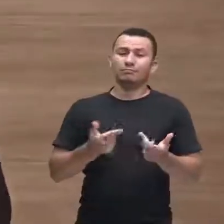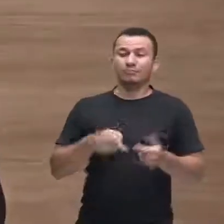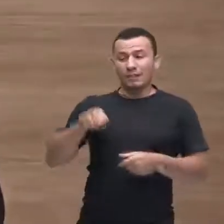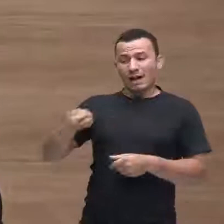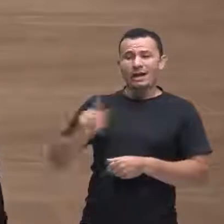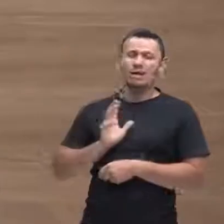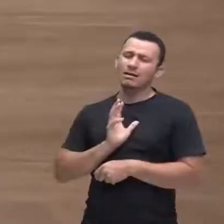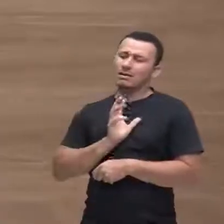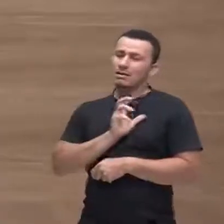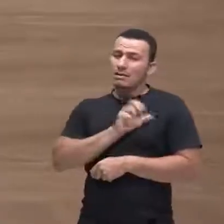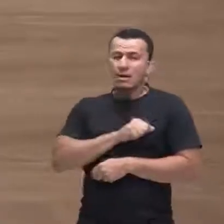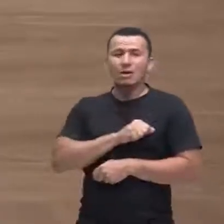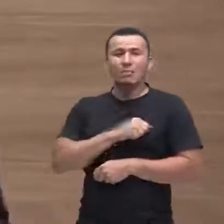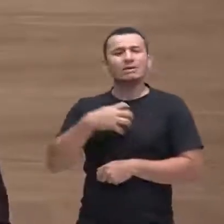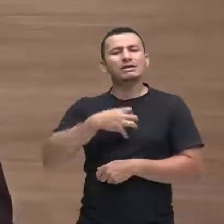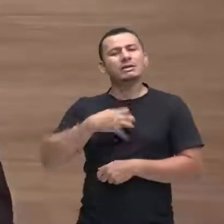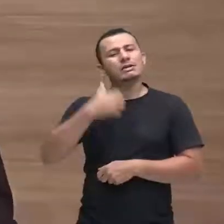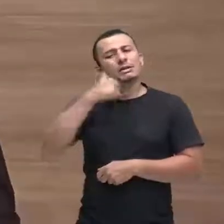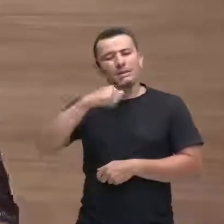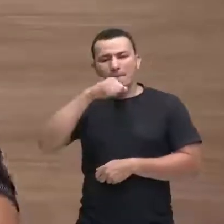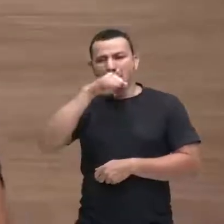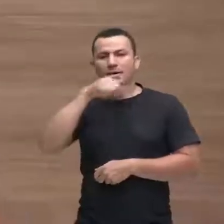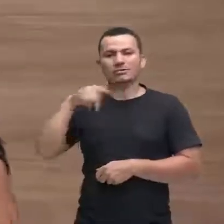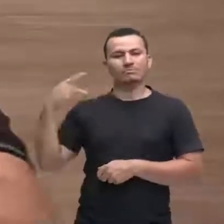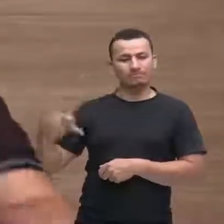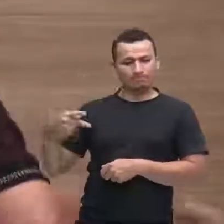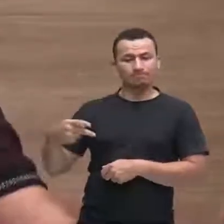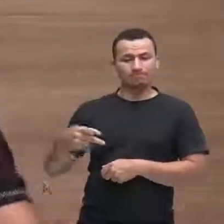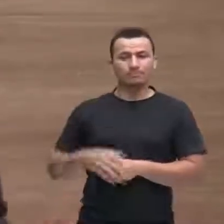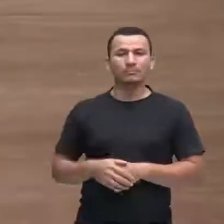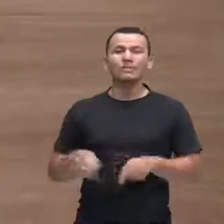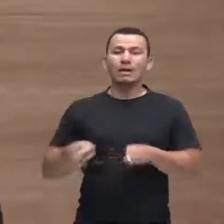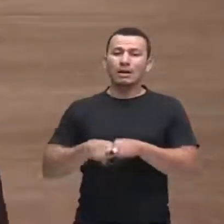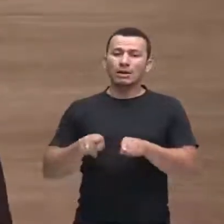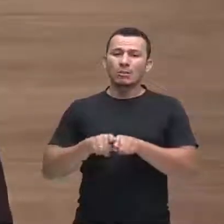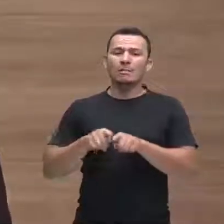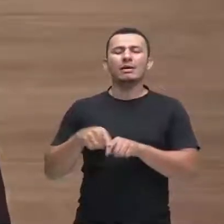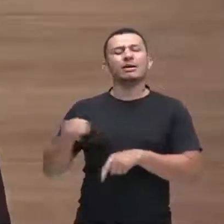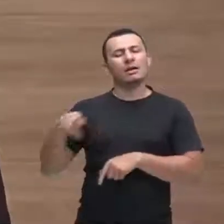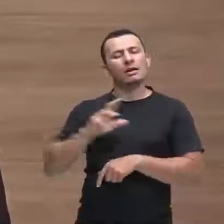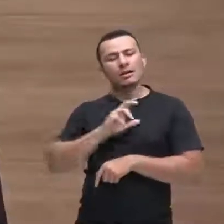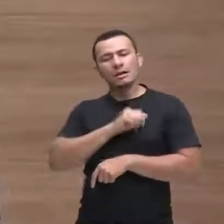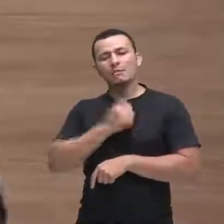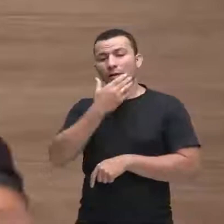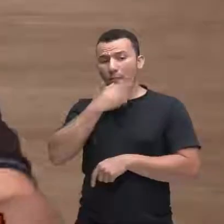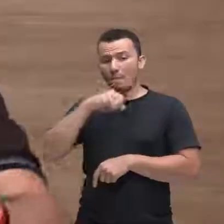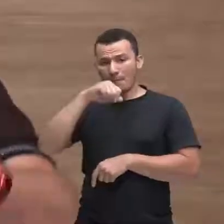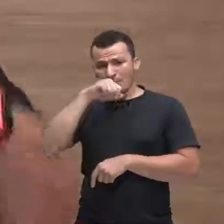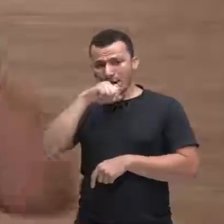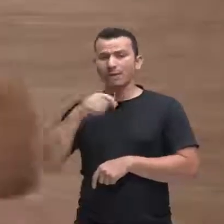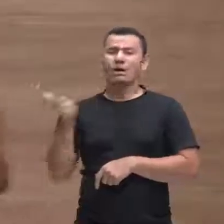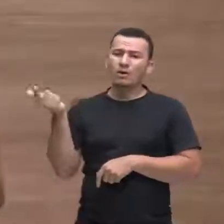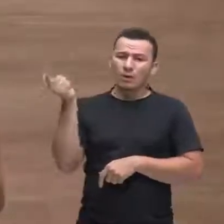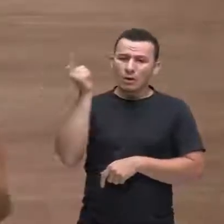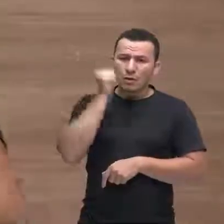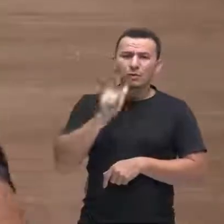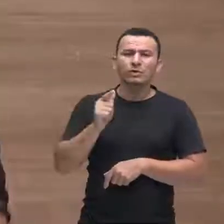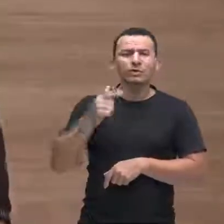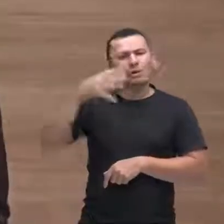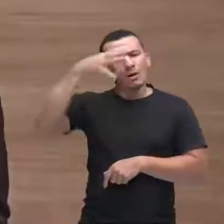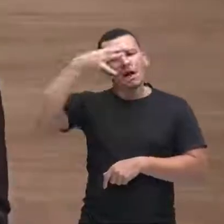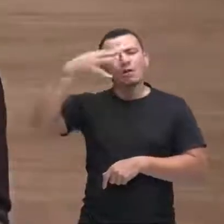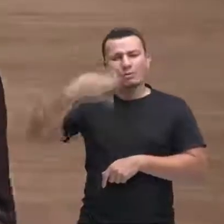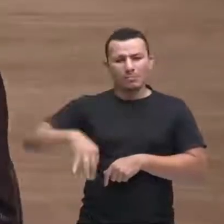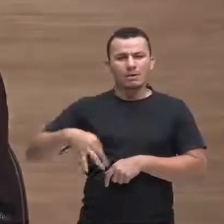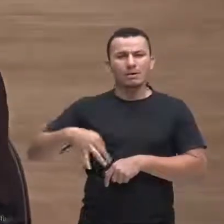mãe de uma forma maravilhosa ama o pai de uma forma maravilhosa ela conseguiu compreender a